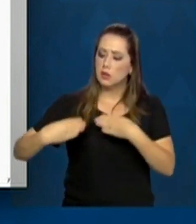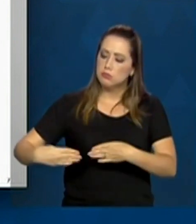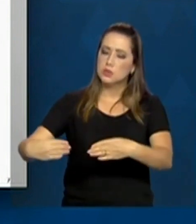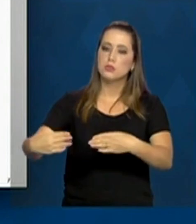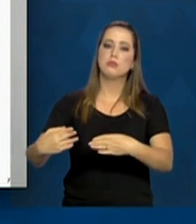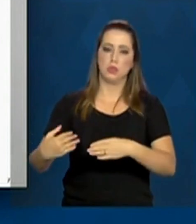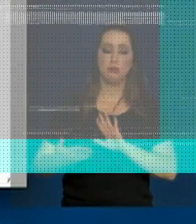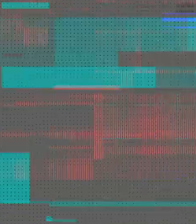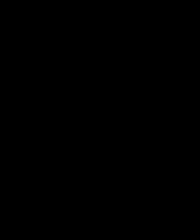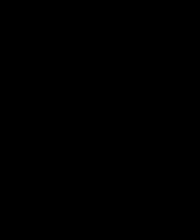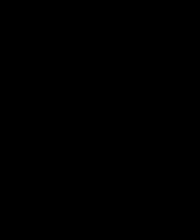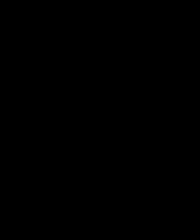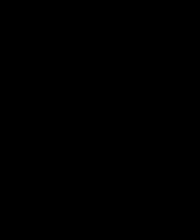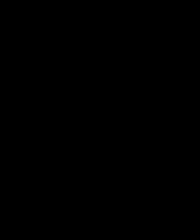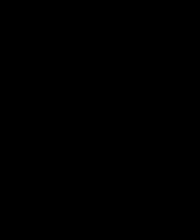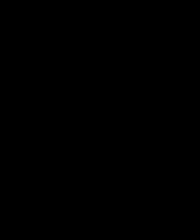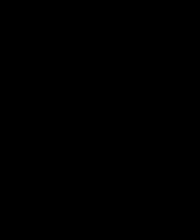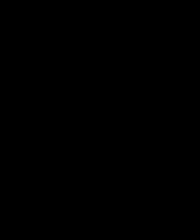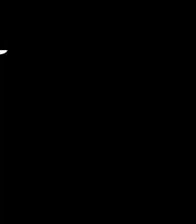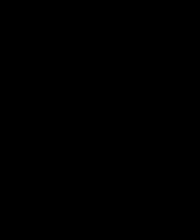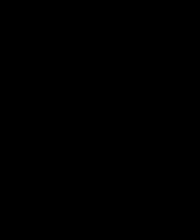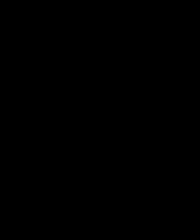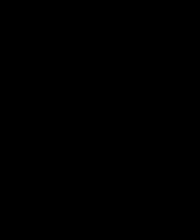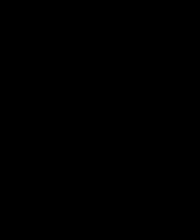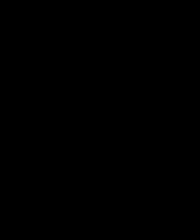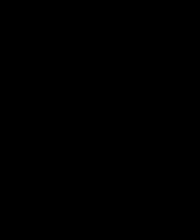nós podermos implantar. Uau!